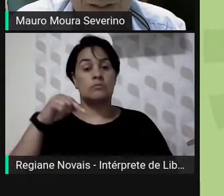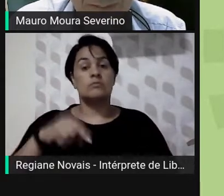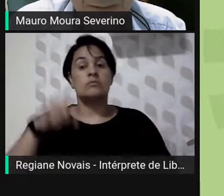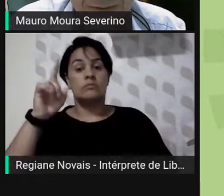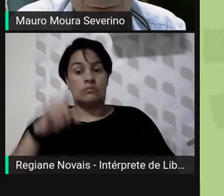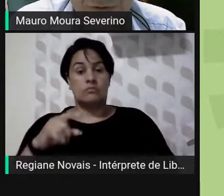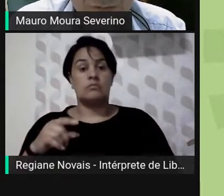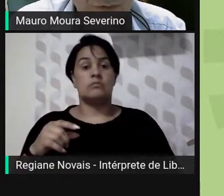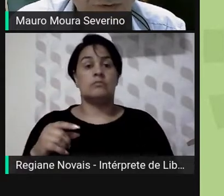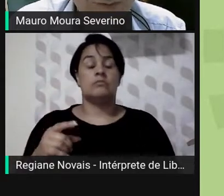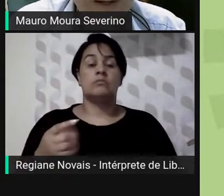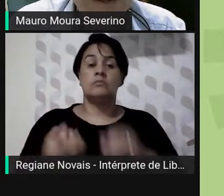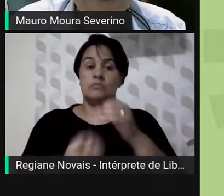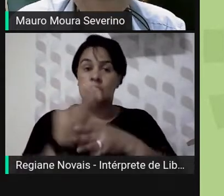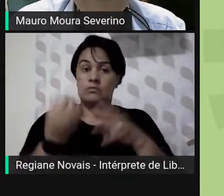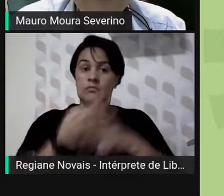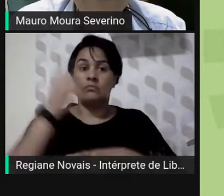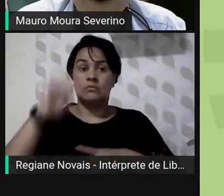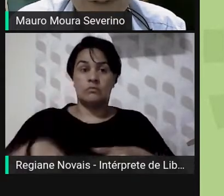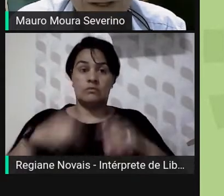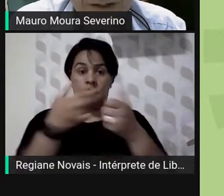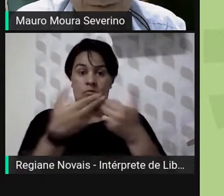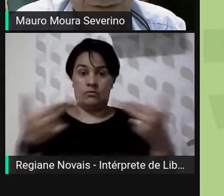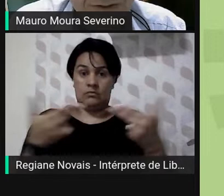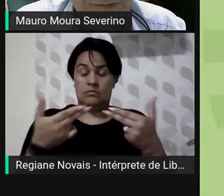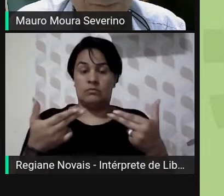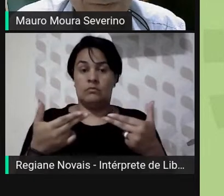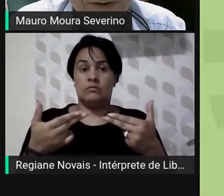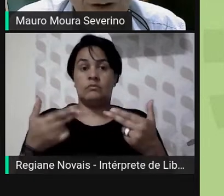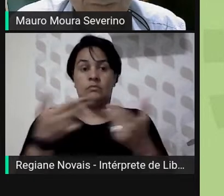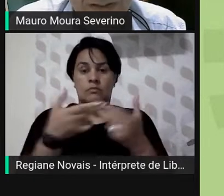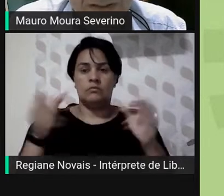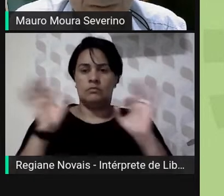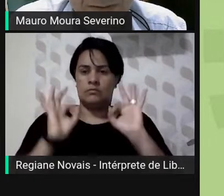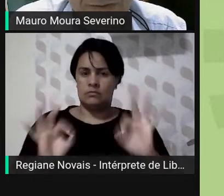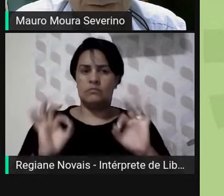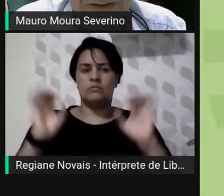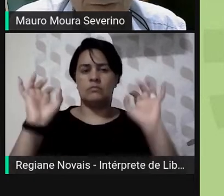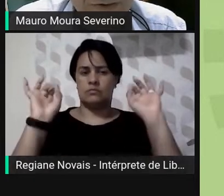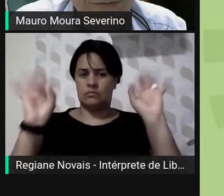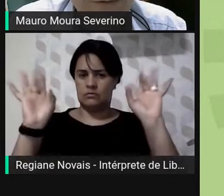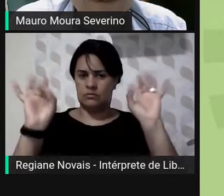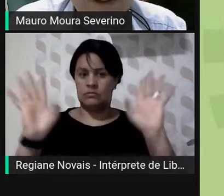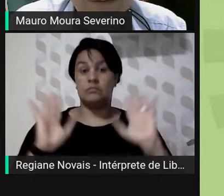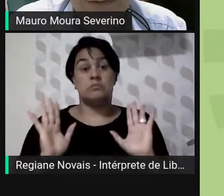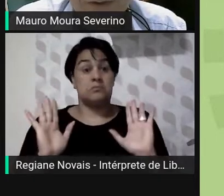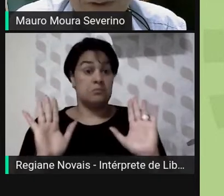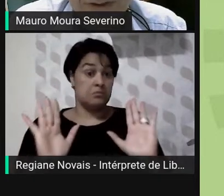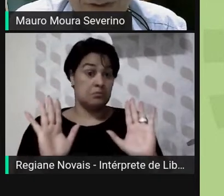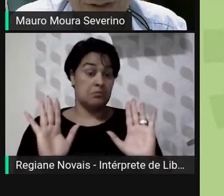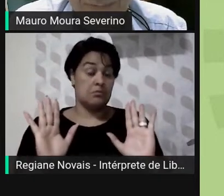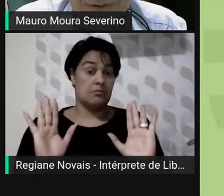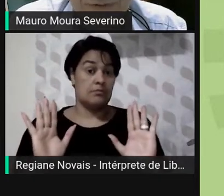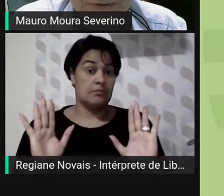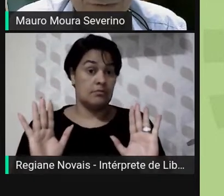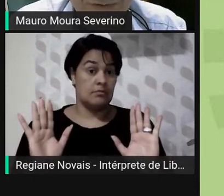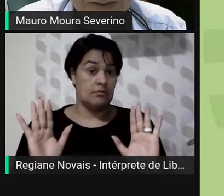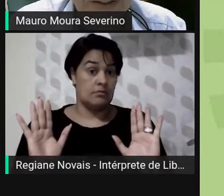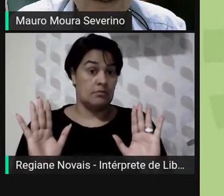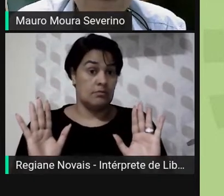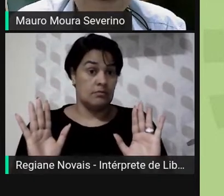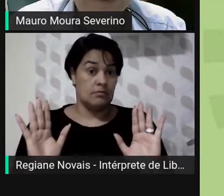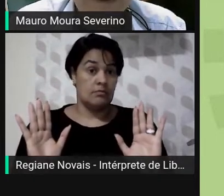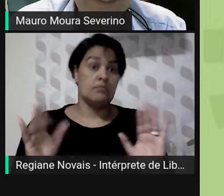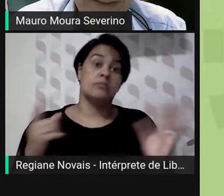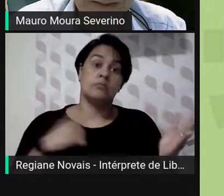regulamentando de um modo mais moderno e especial. Na esteira do que foi feito pelo governo